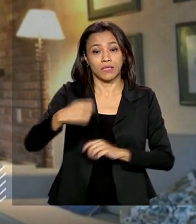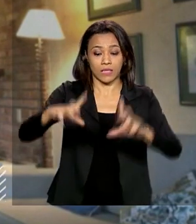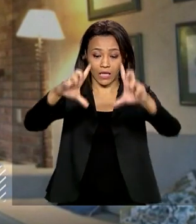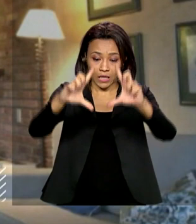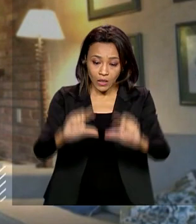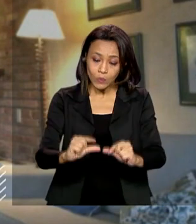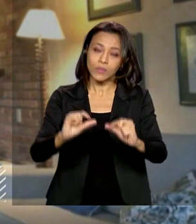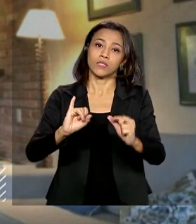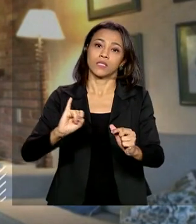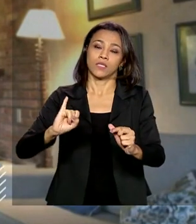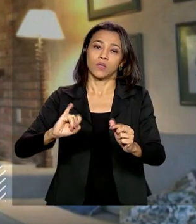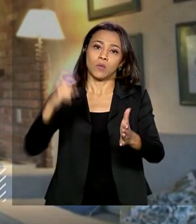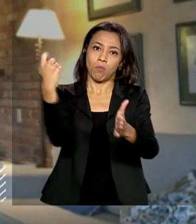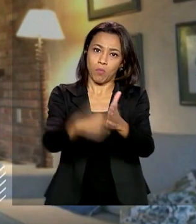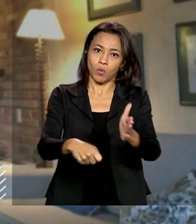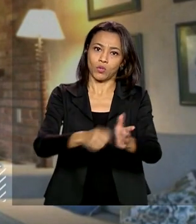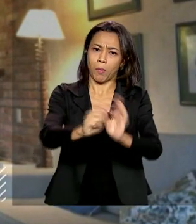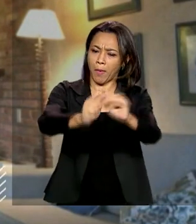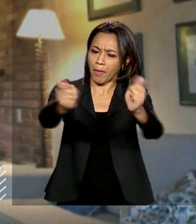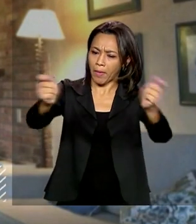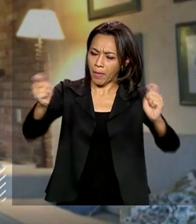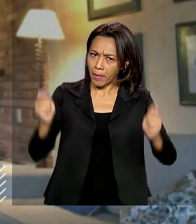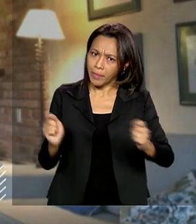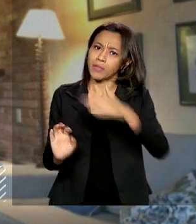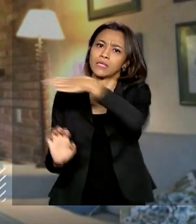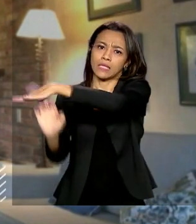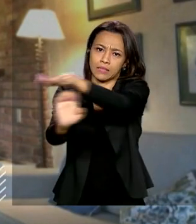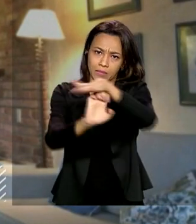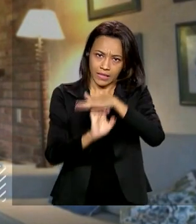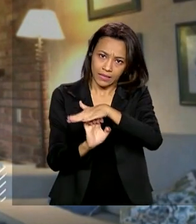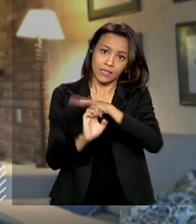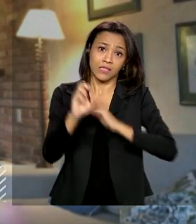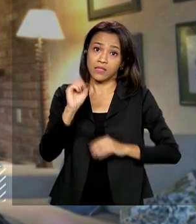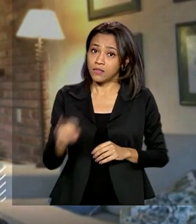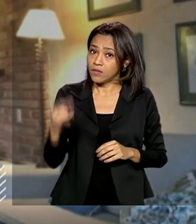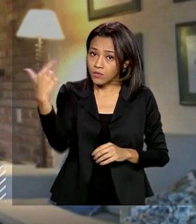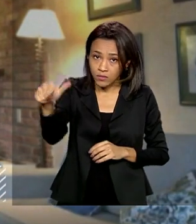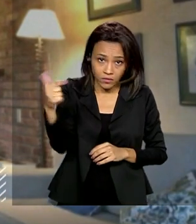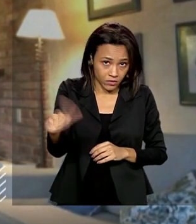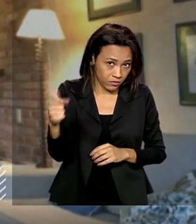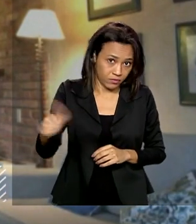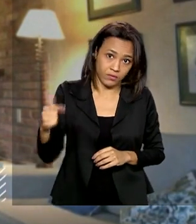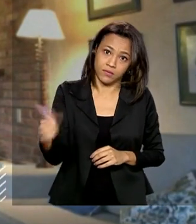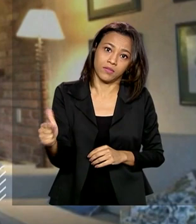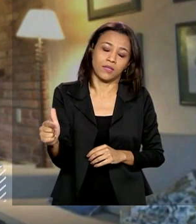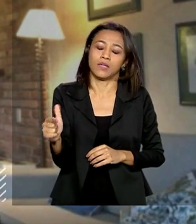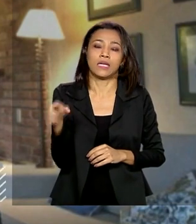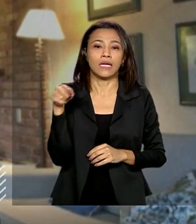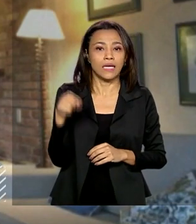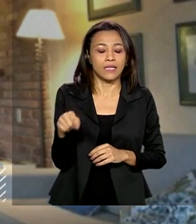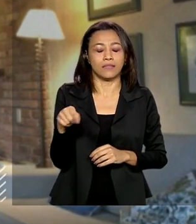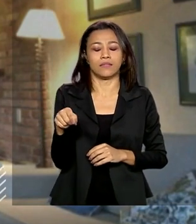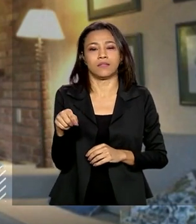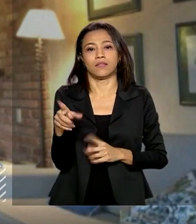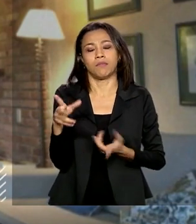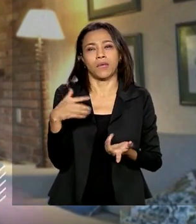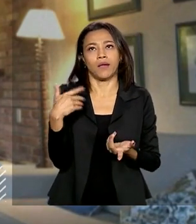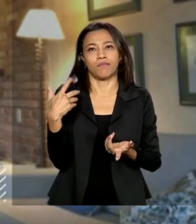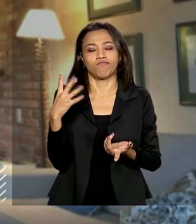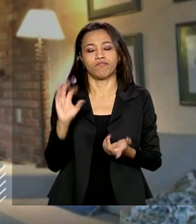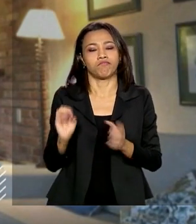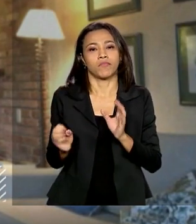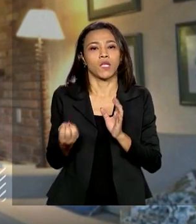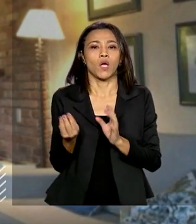pagamento. Então, não havendo desoneração da folha de pagamento pela impossibilidade de se passar um imposto alternativo,